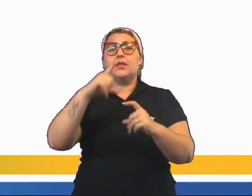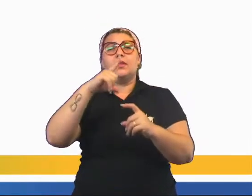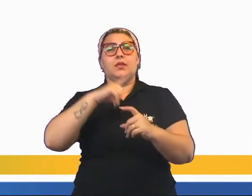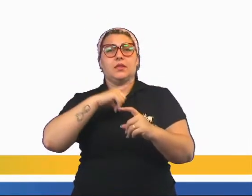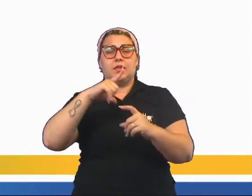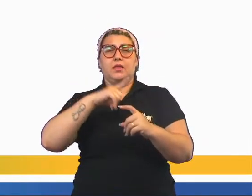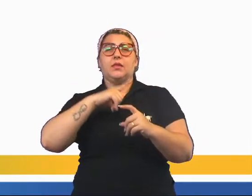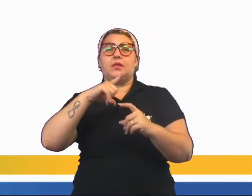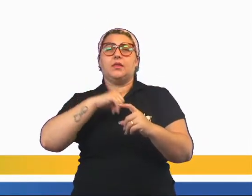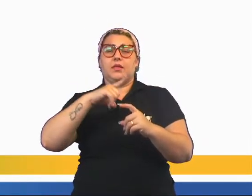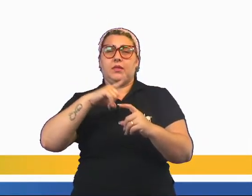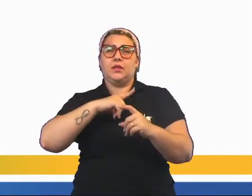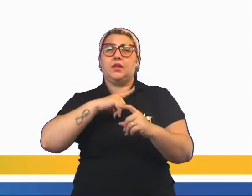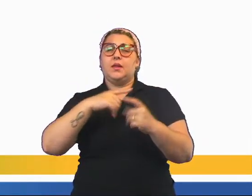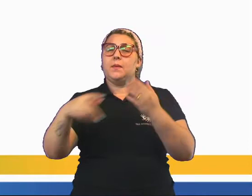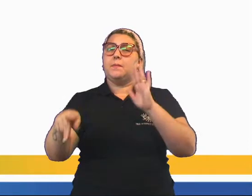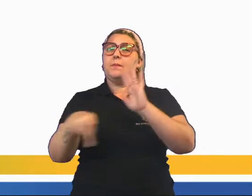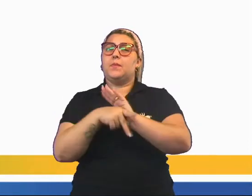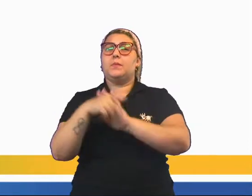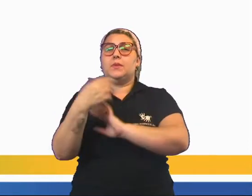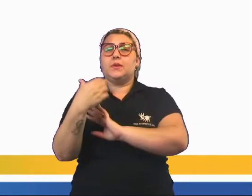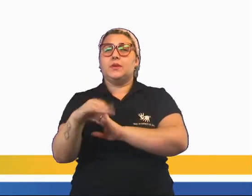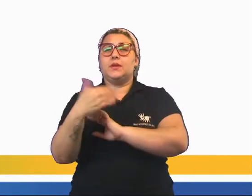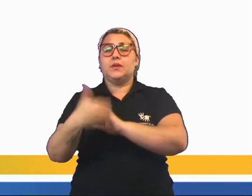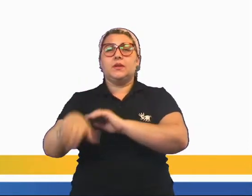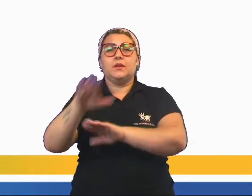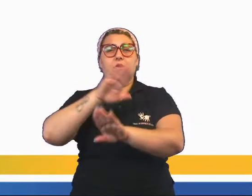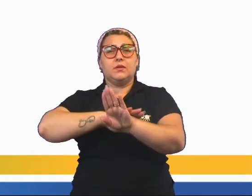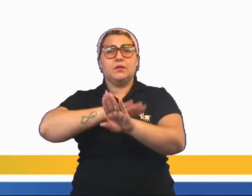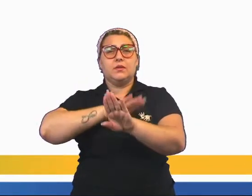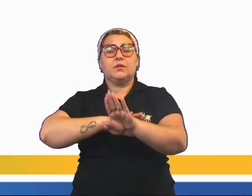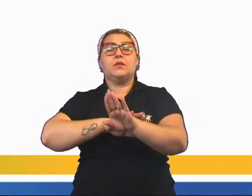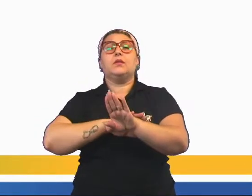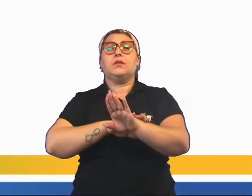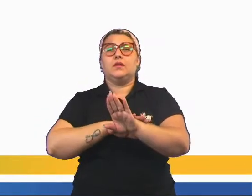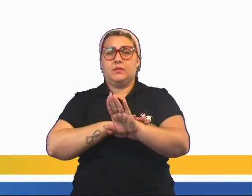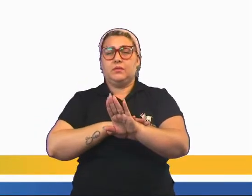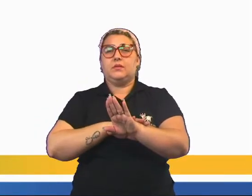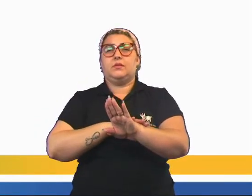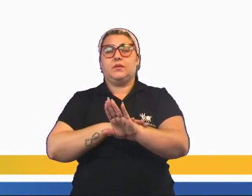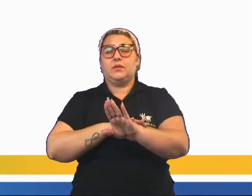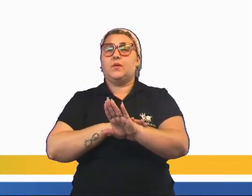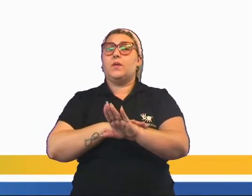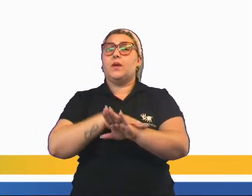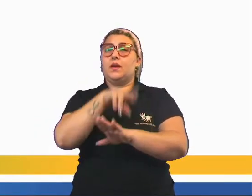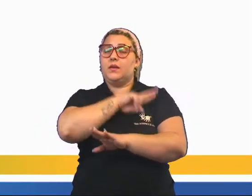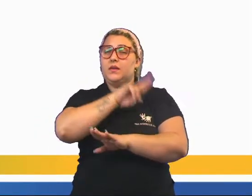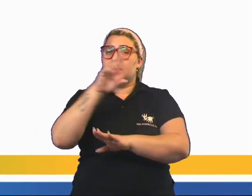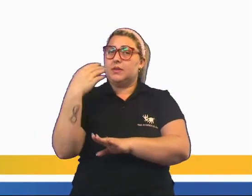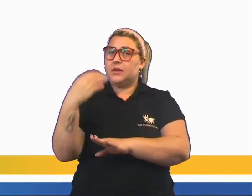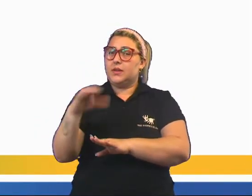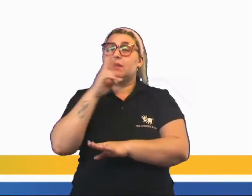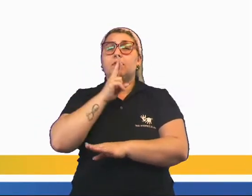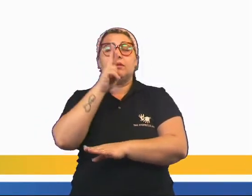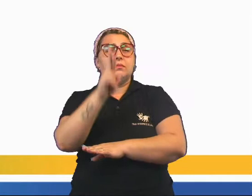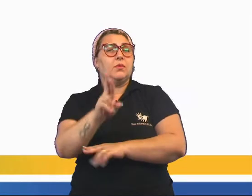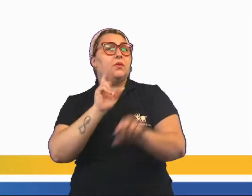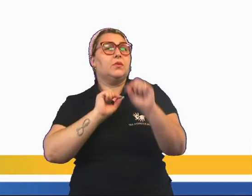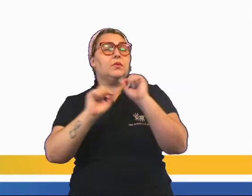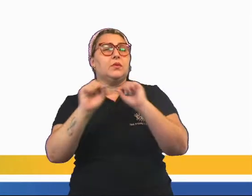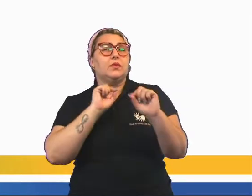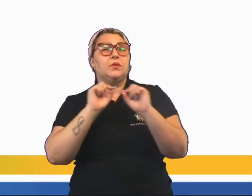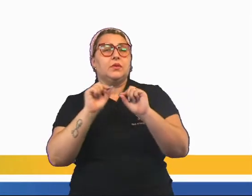há algo por trás da própria ciência. Aliás, o religioso vai dizer que a ciência é resultado